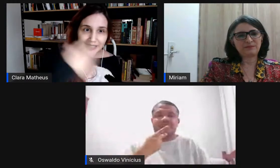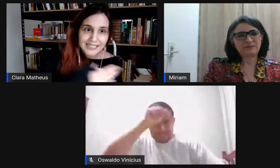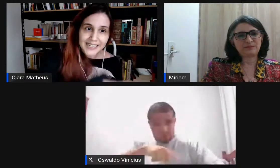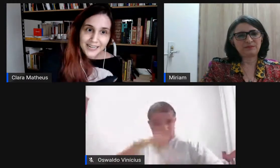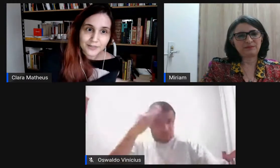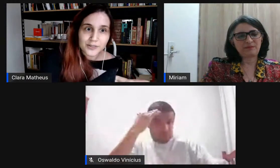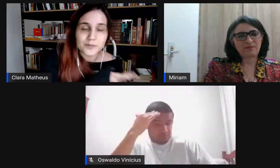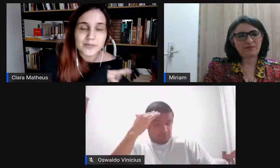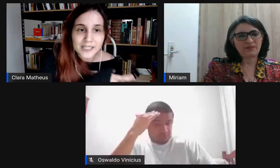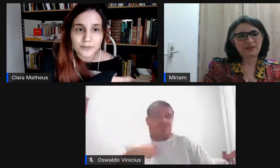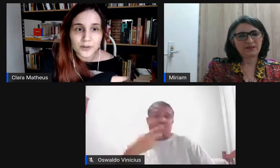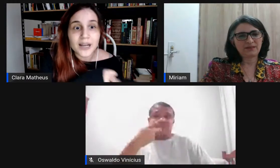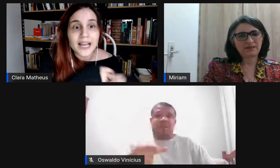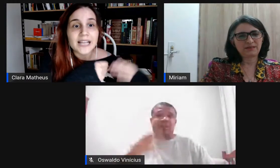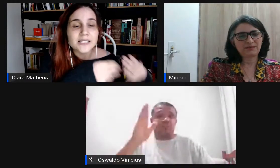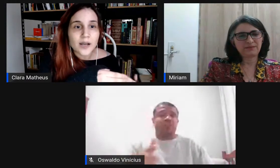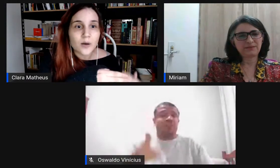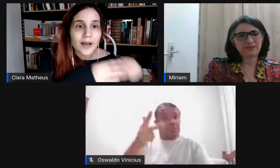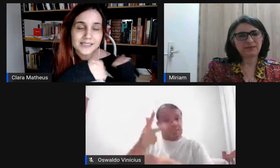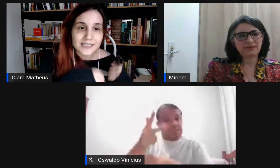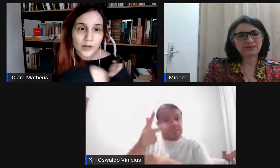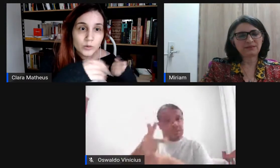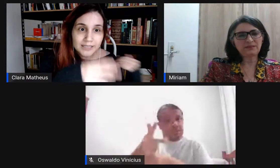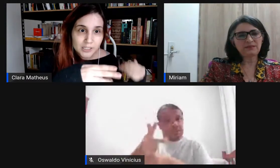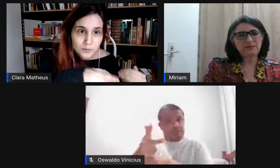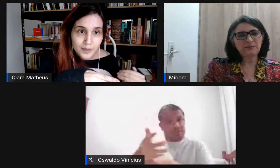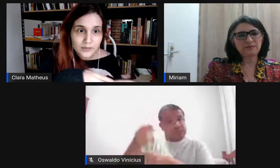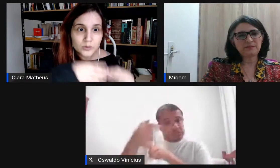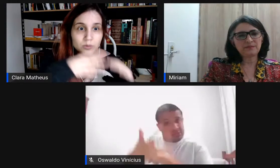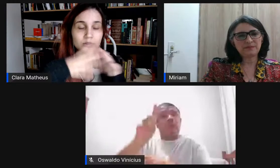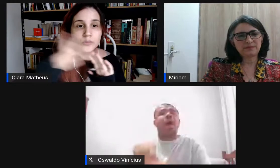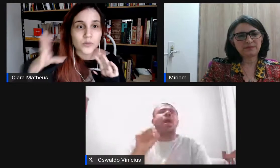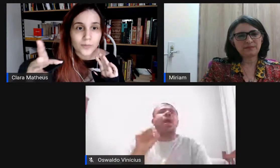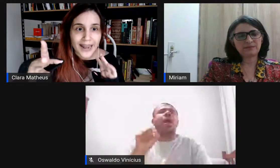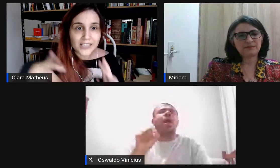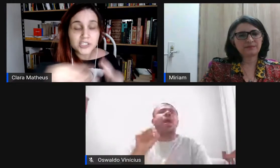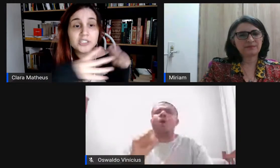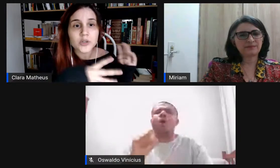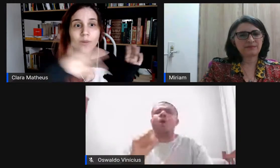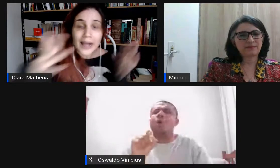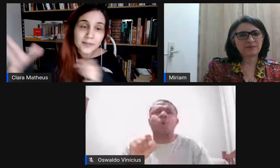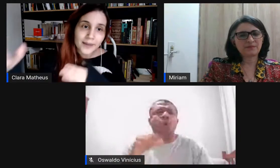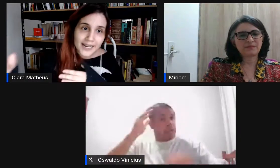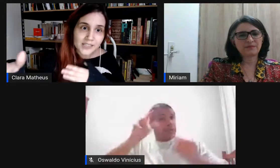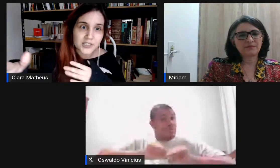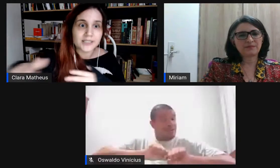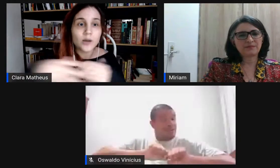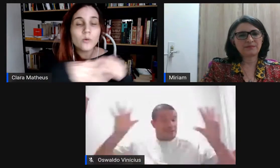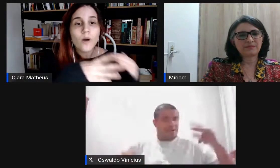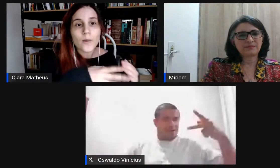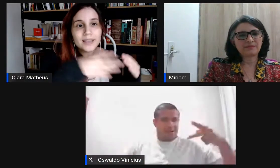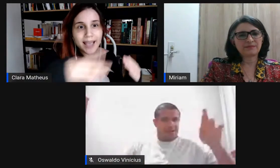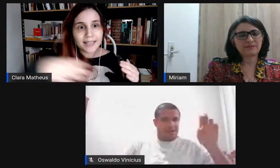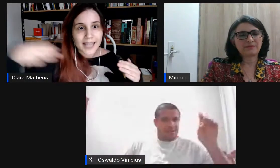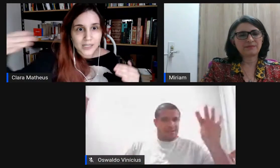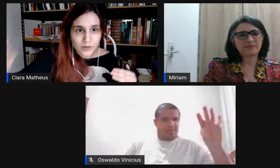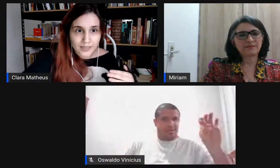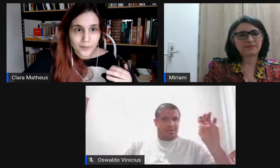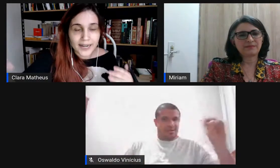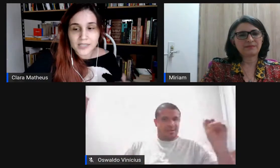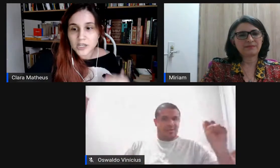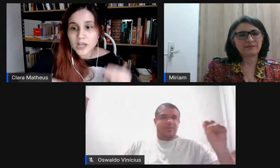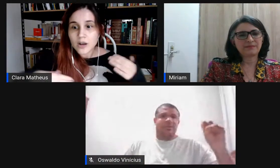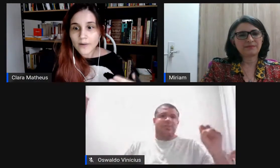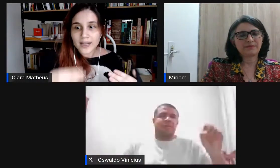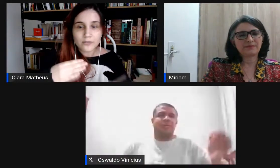divulgando ali naquele vídeo em específico são o entendimento do Brecht de quarta parede então qual que é a ideia